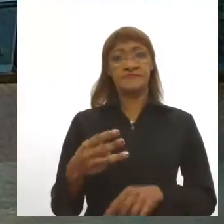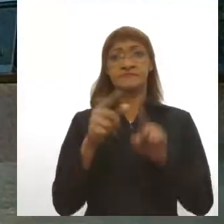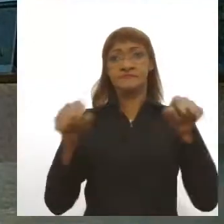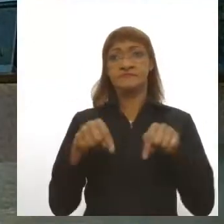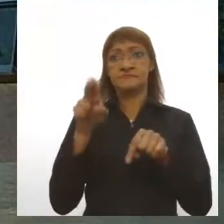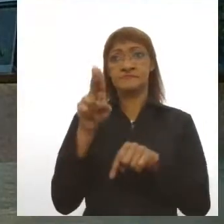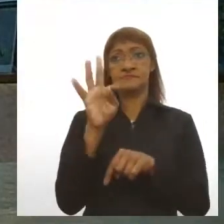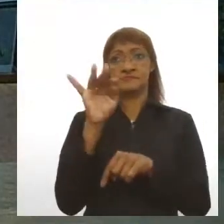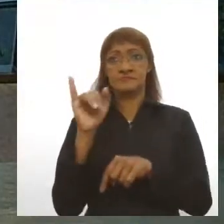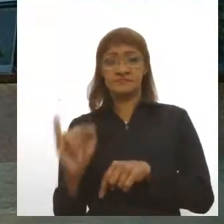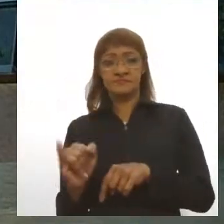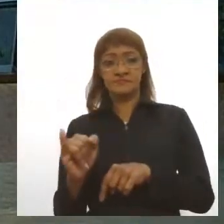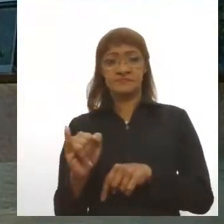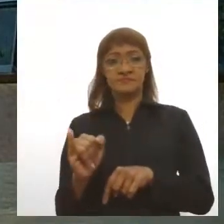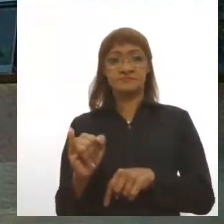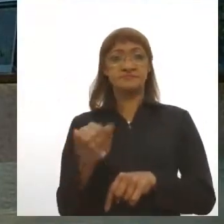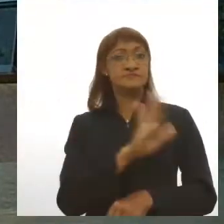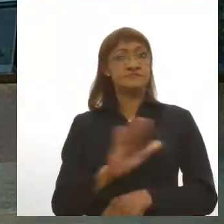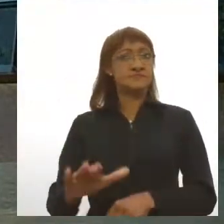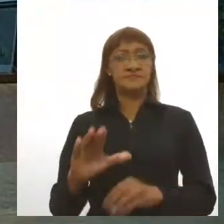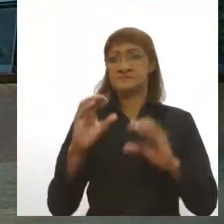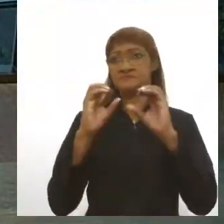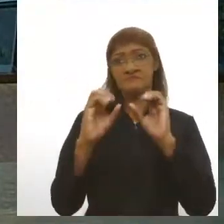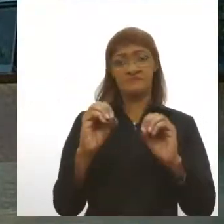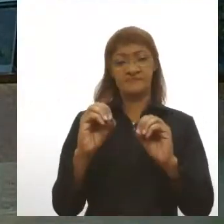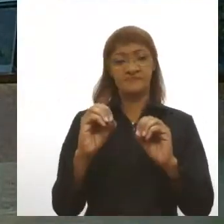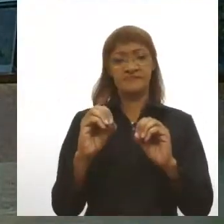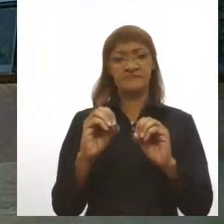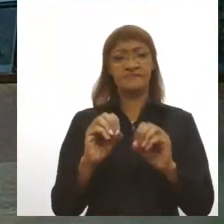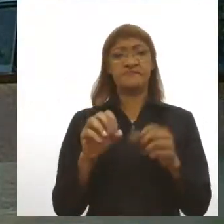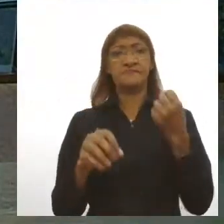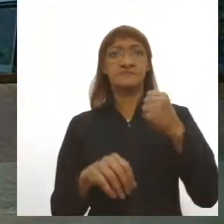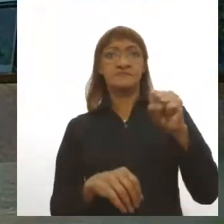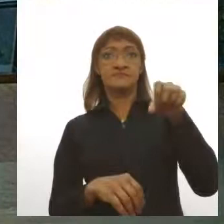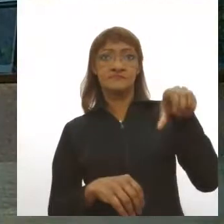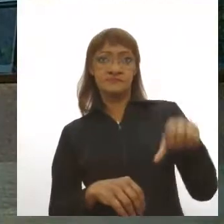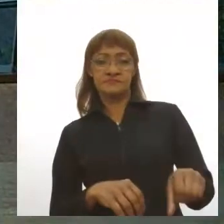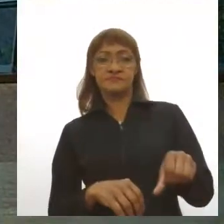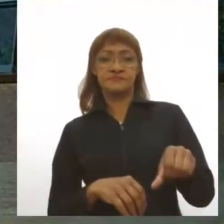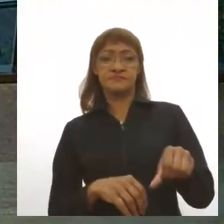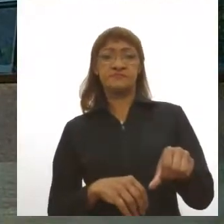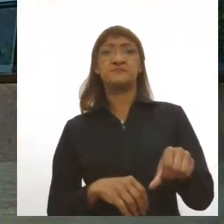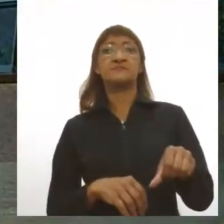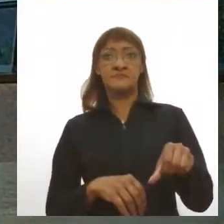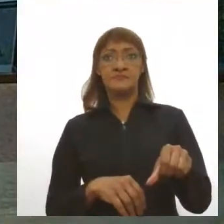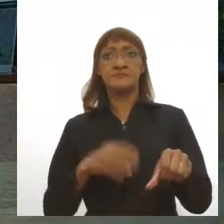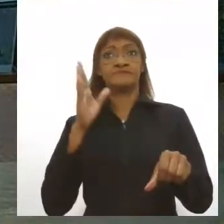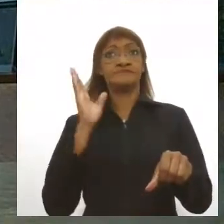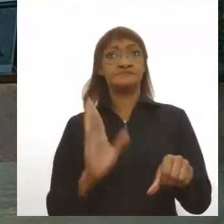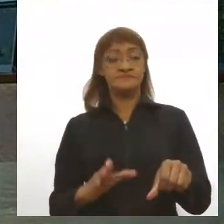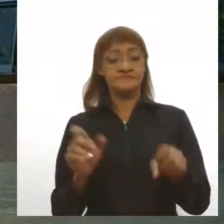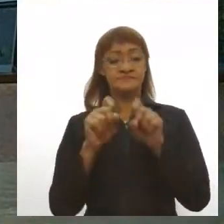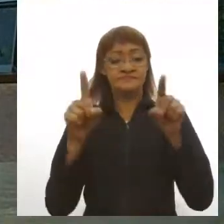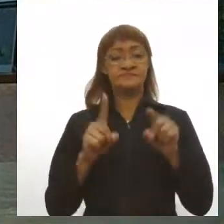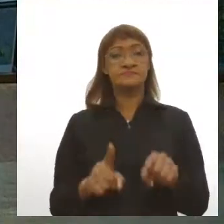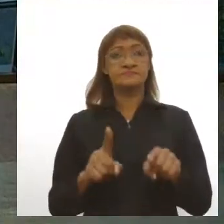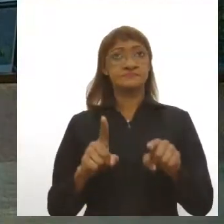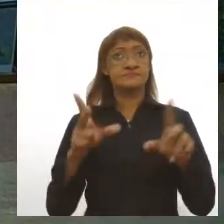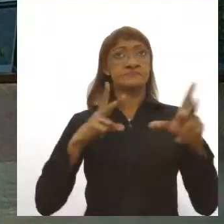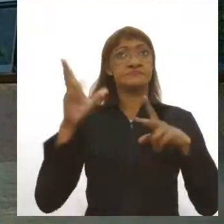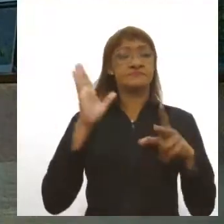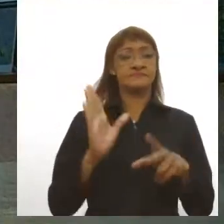adulto, zero na UTI neonatal pediatria e 89 em leitos clínicos e enfermarias, totalizando, no caso,